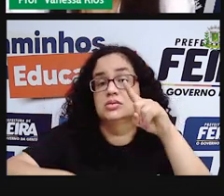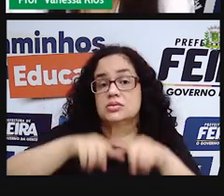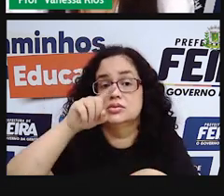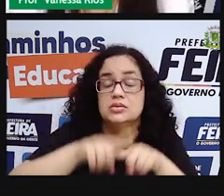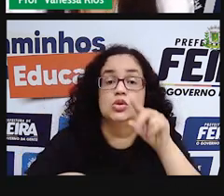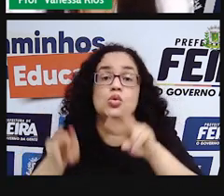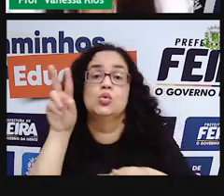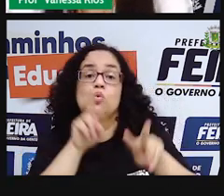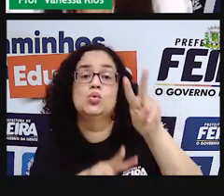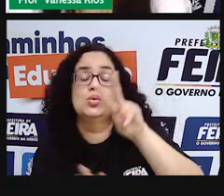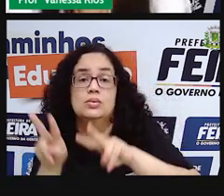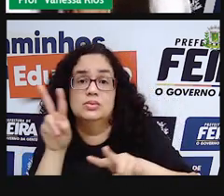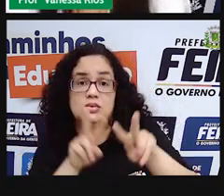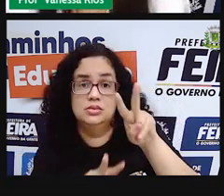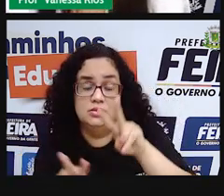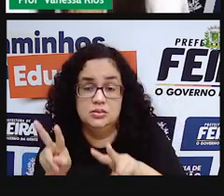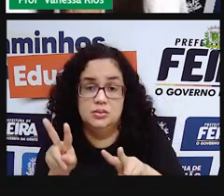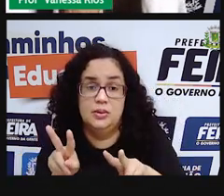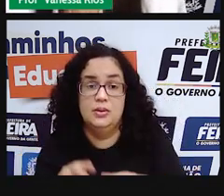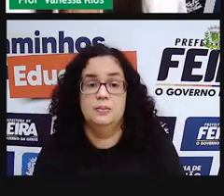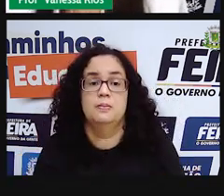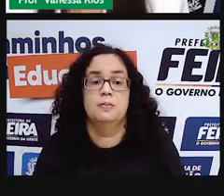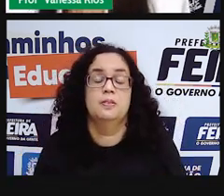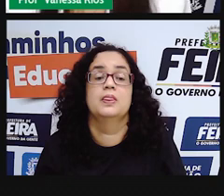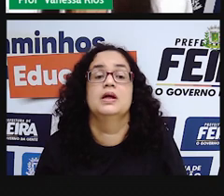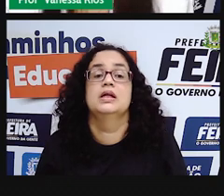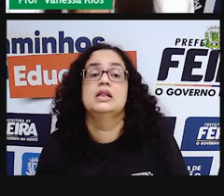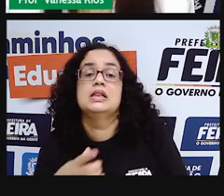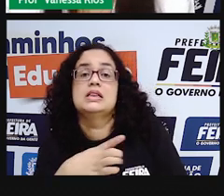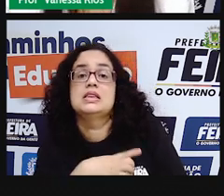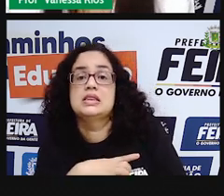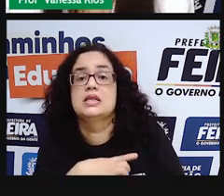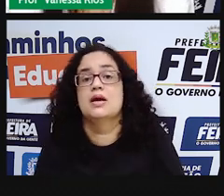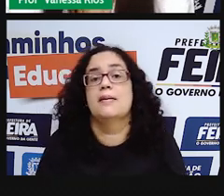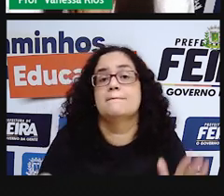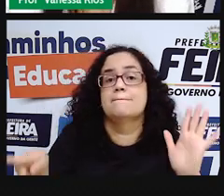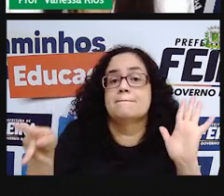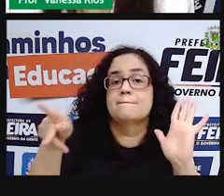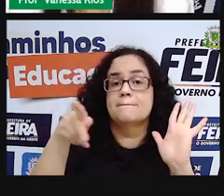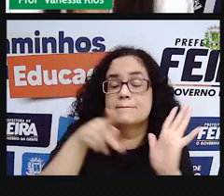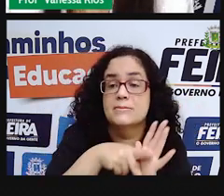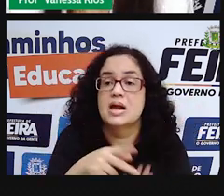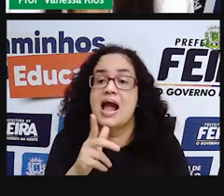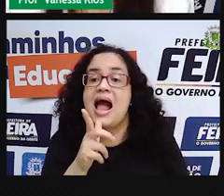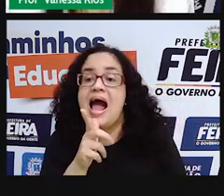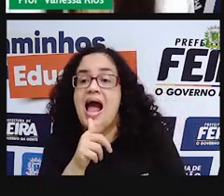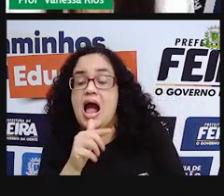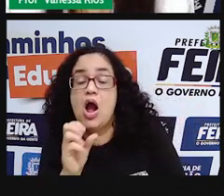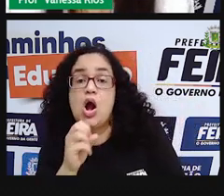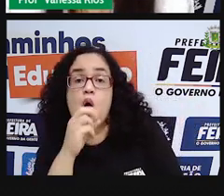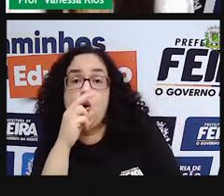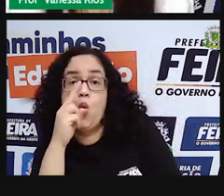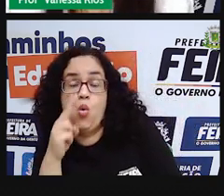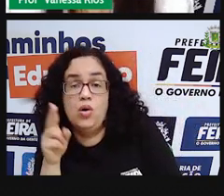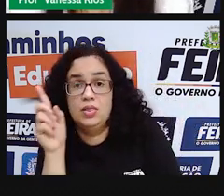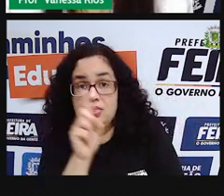observar se esses materiais têm a propriedade da permeabilidade ou não.